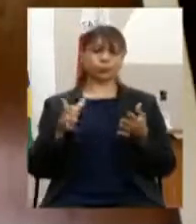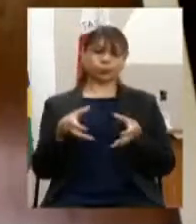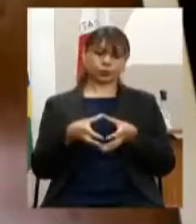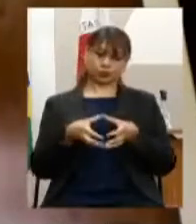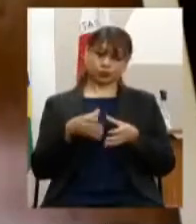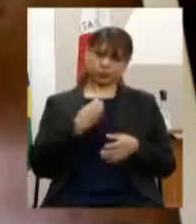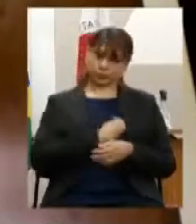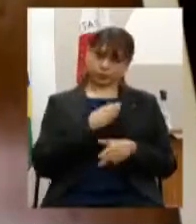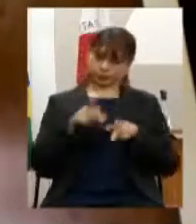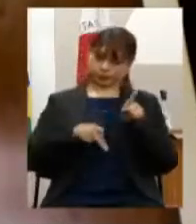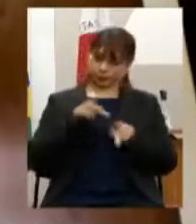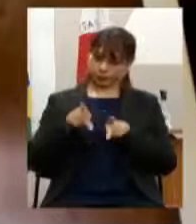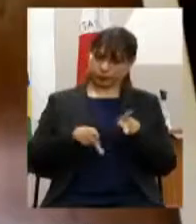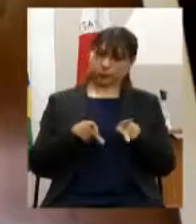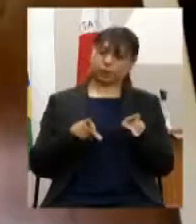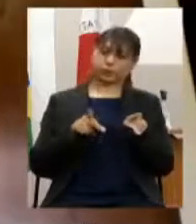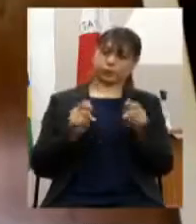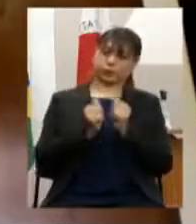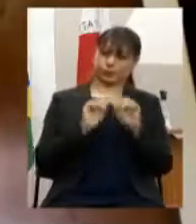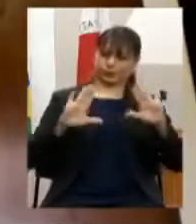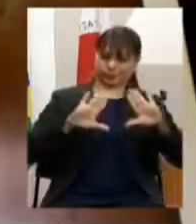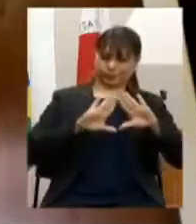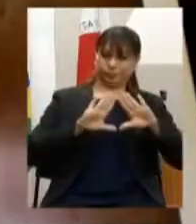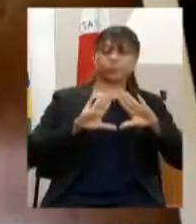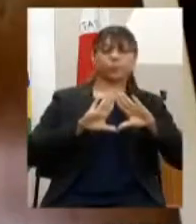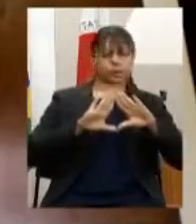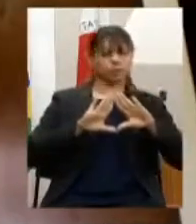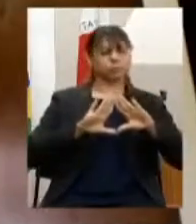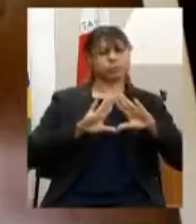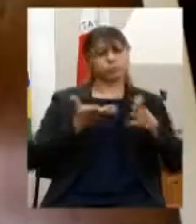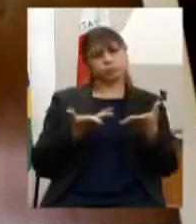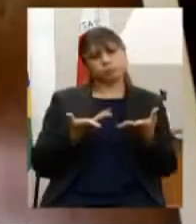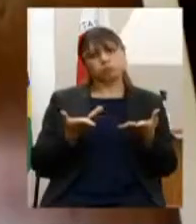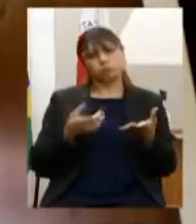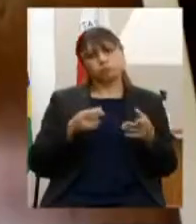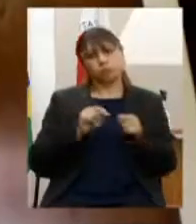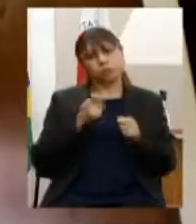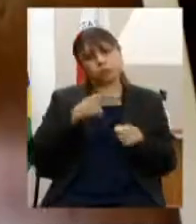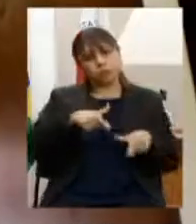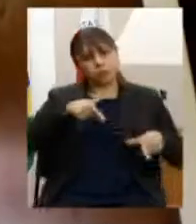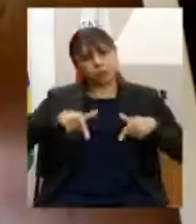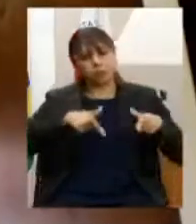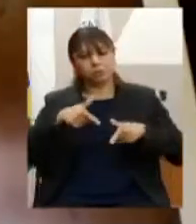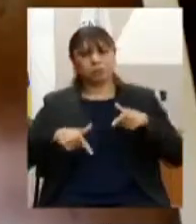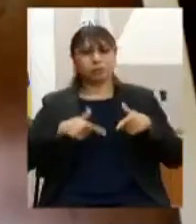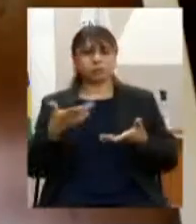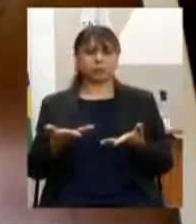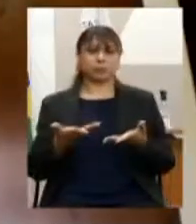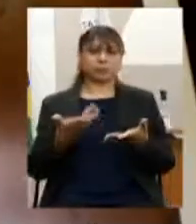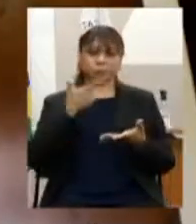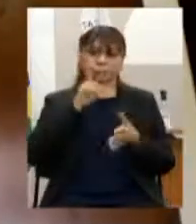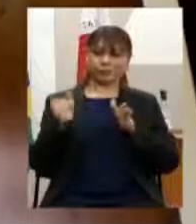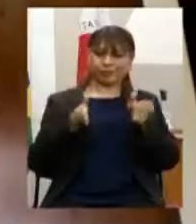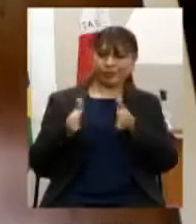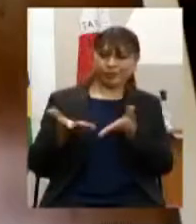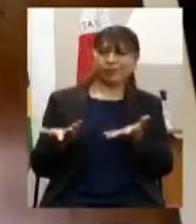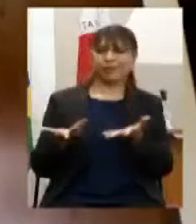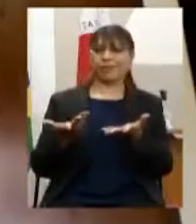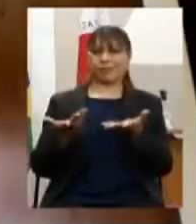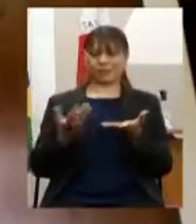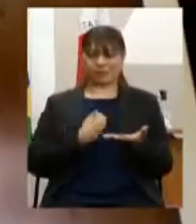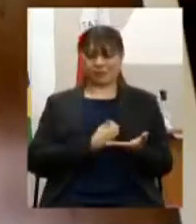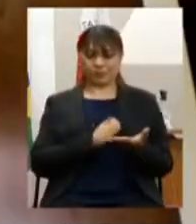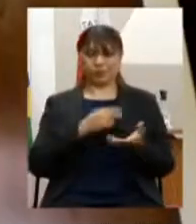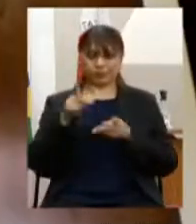popular ela cumpriu o seu papel de proporcionar o acesso à participação da sociedade civil